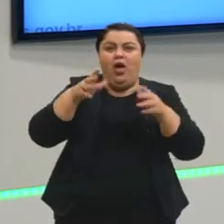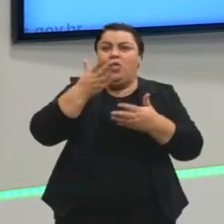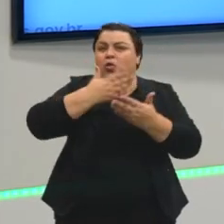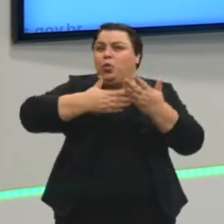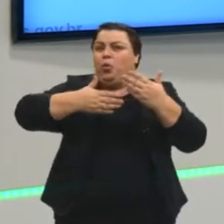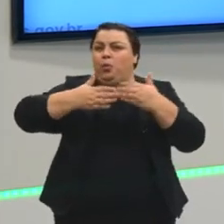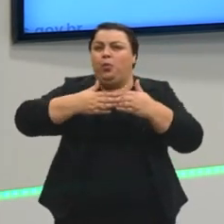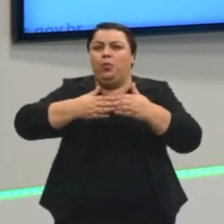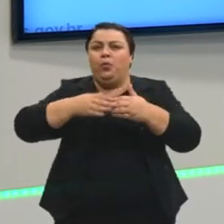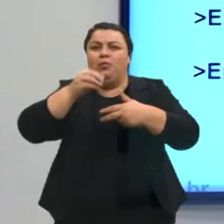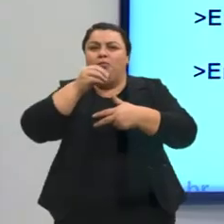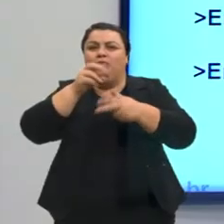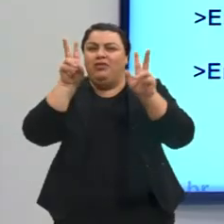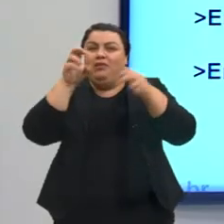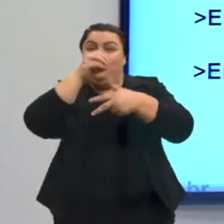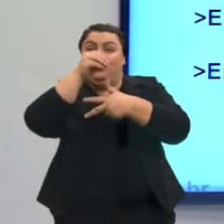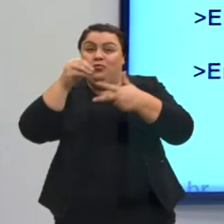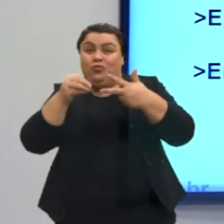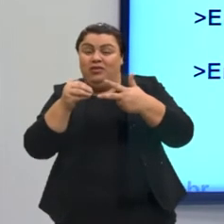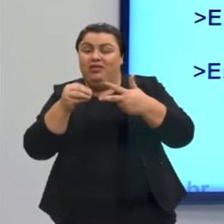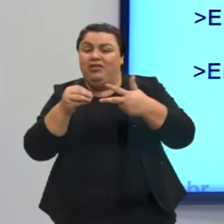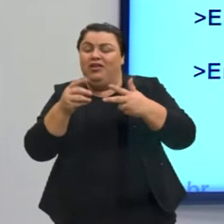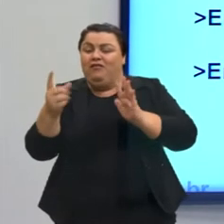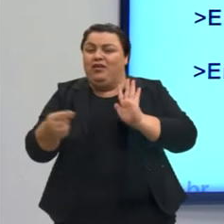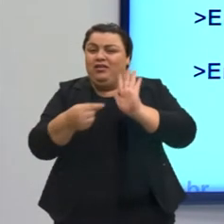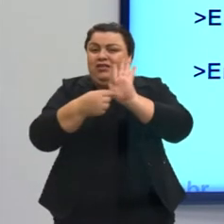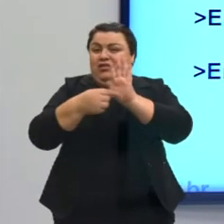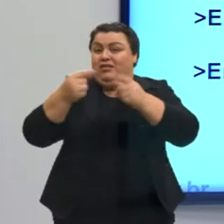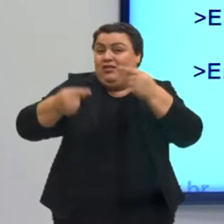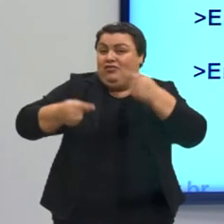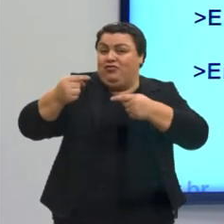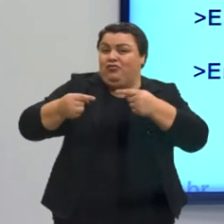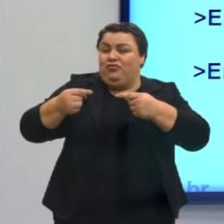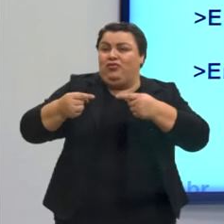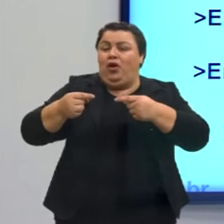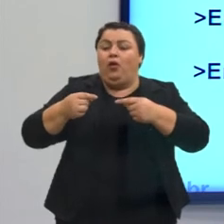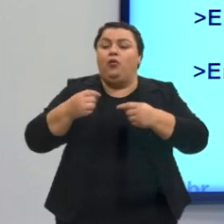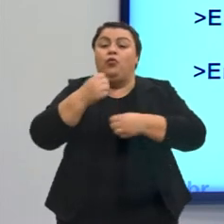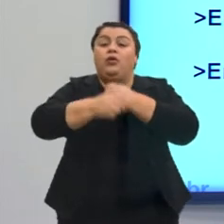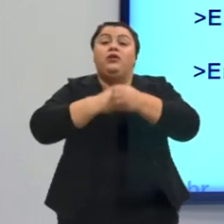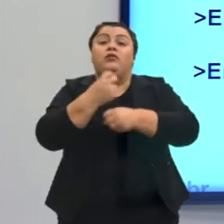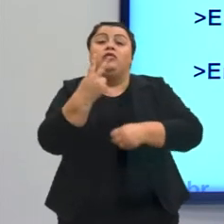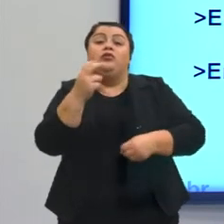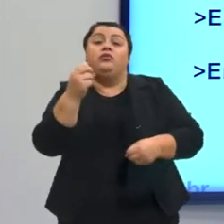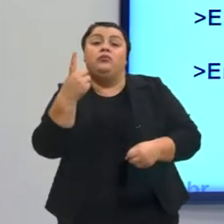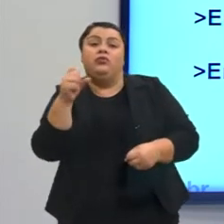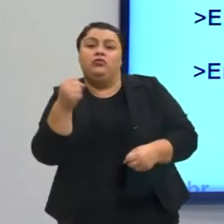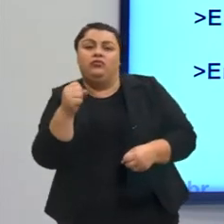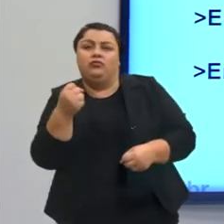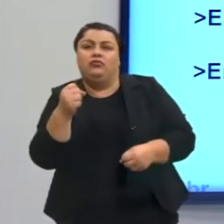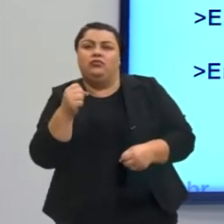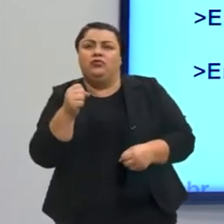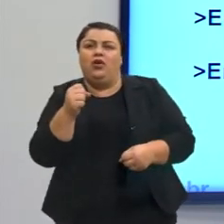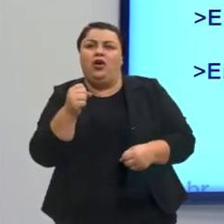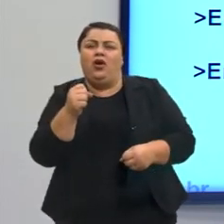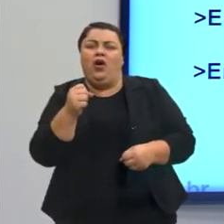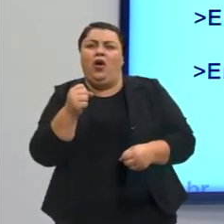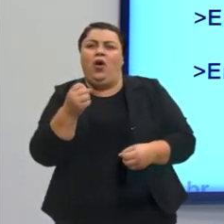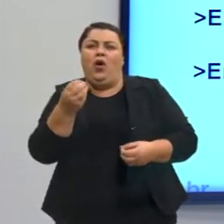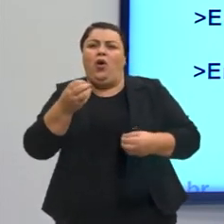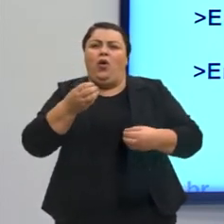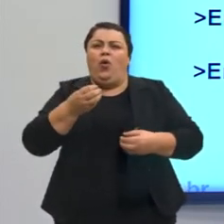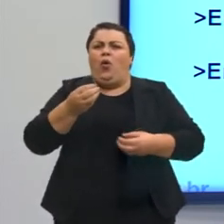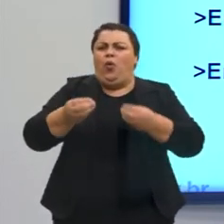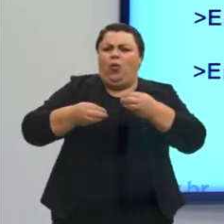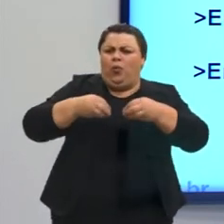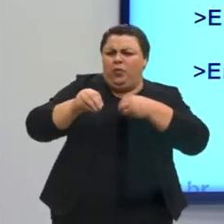tema do Enem, na verdade, ele vai trazer essa discussão a público. 2018, Manipulação do comportamento do